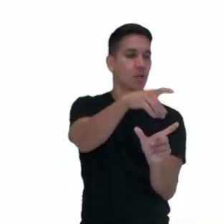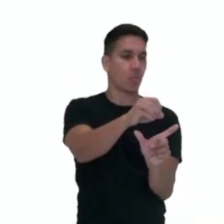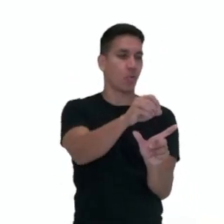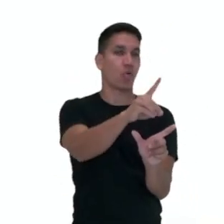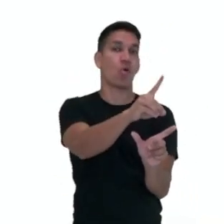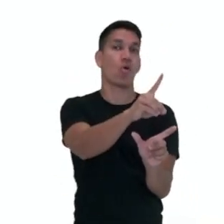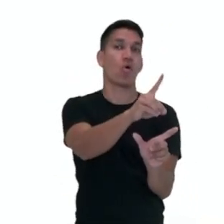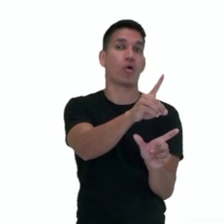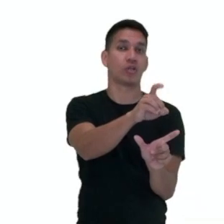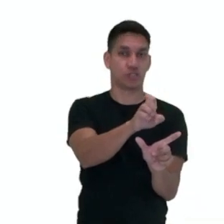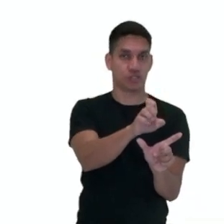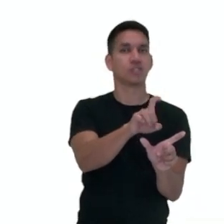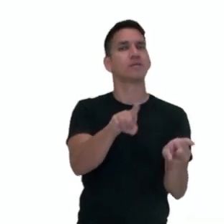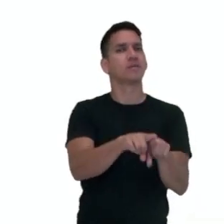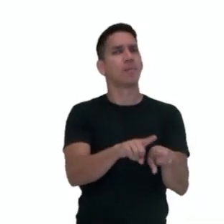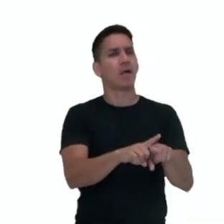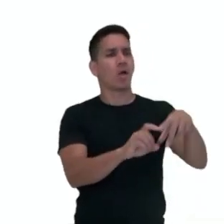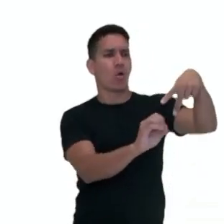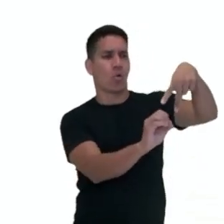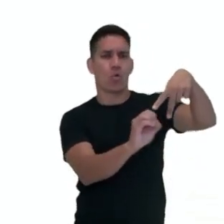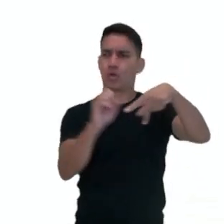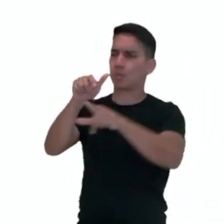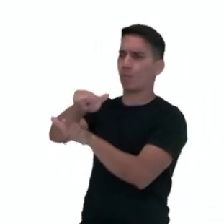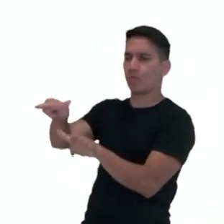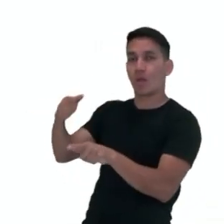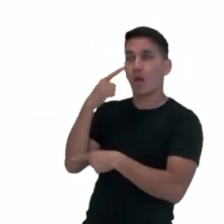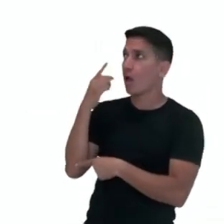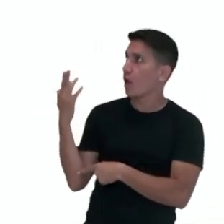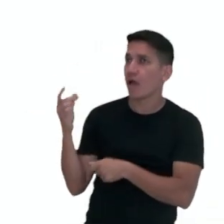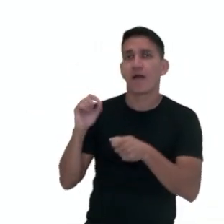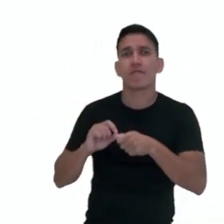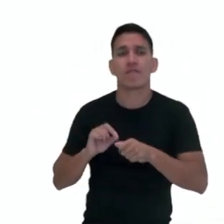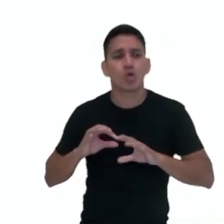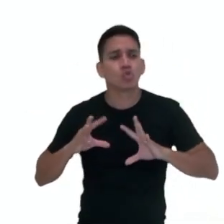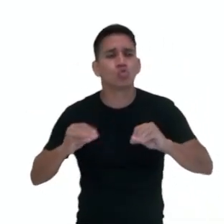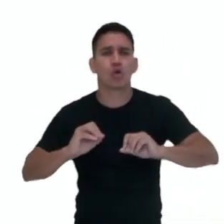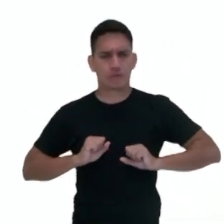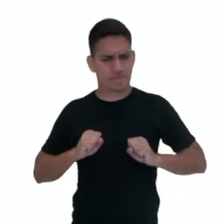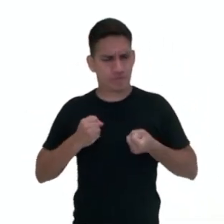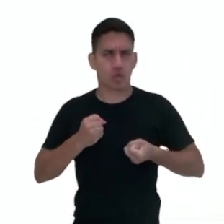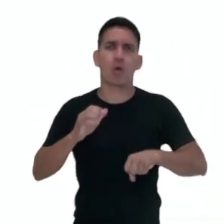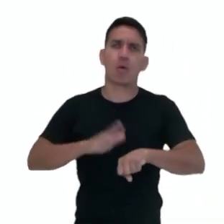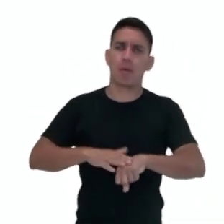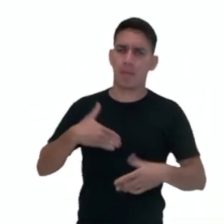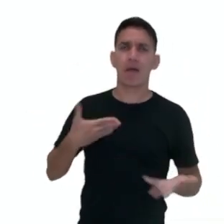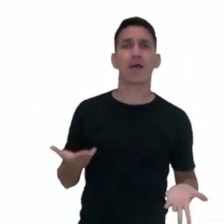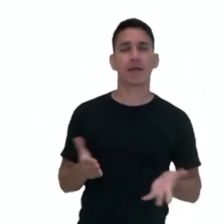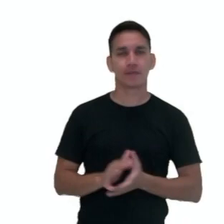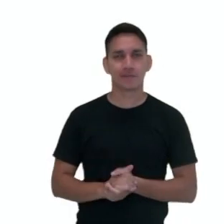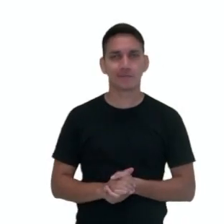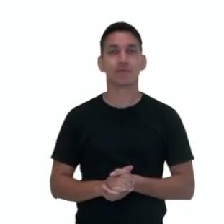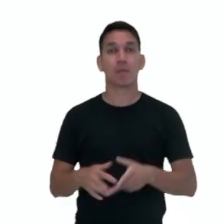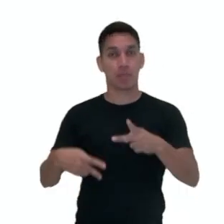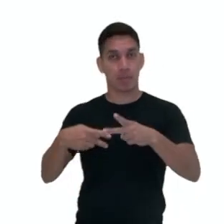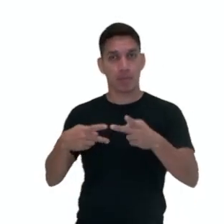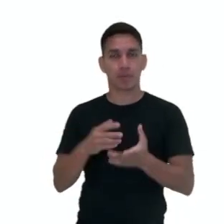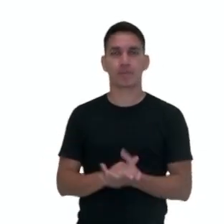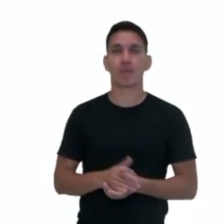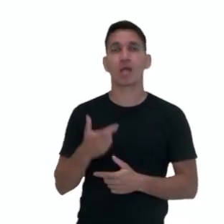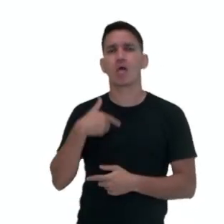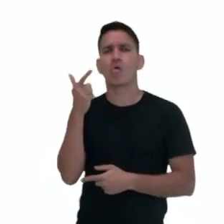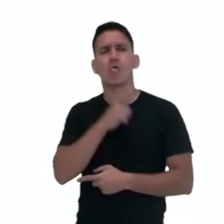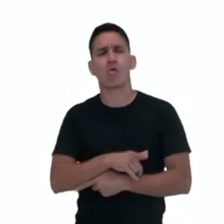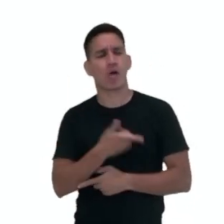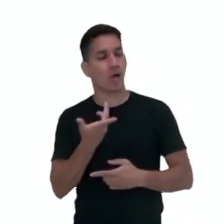Mais exemplos. Ele fez todo aquele esforço por mim. Preposição. Vou por o meu pé do outro lado da